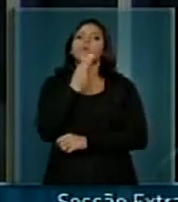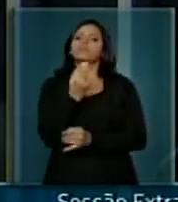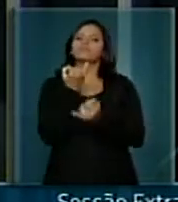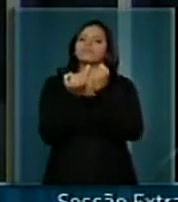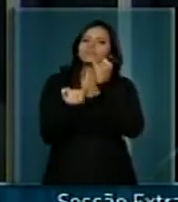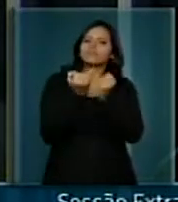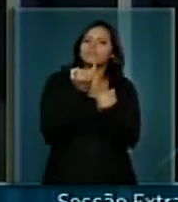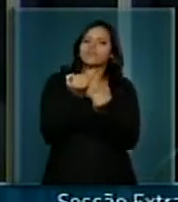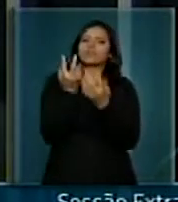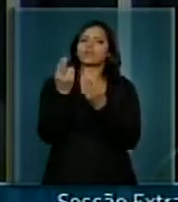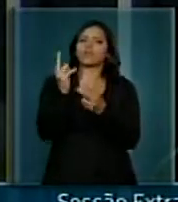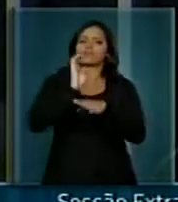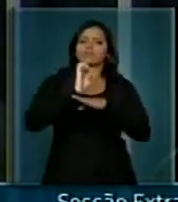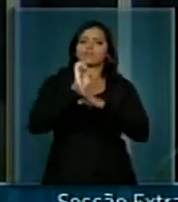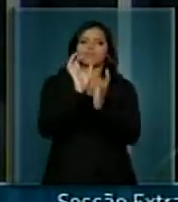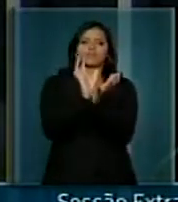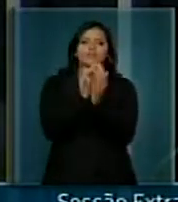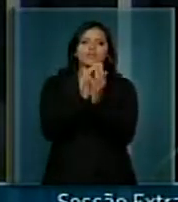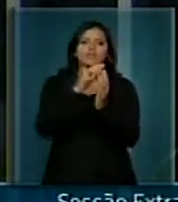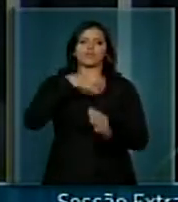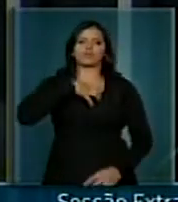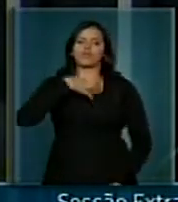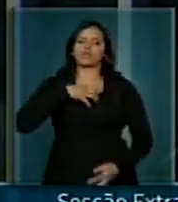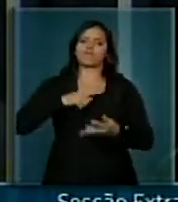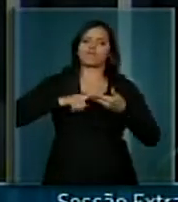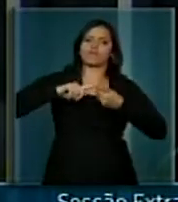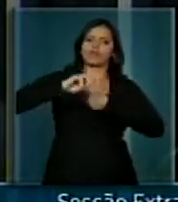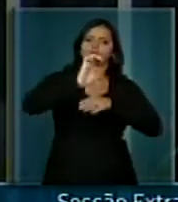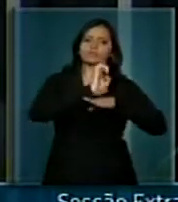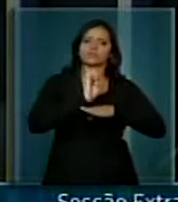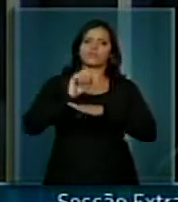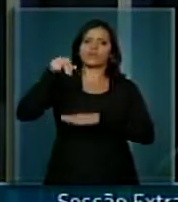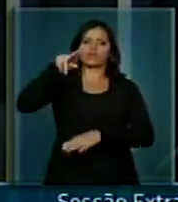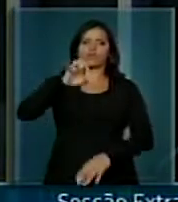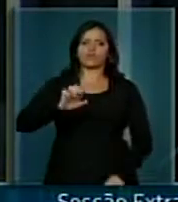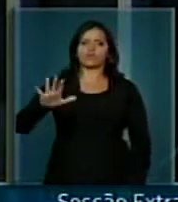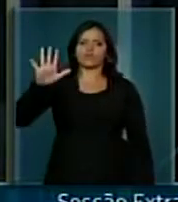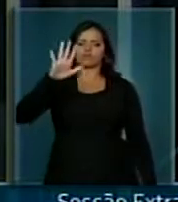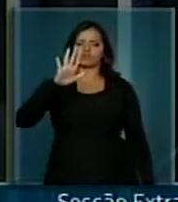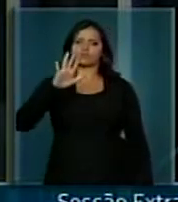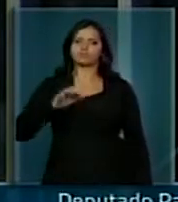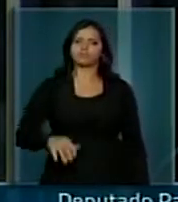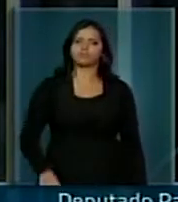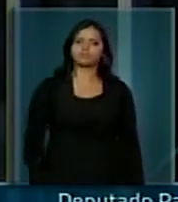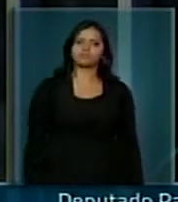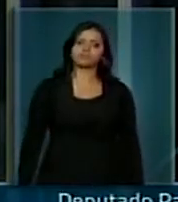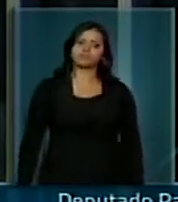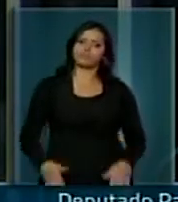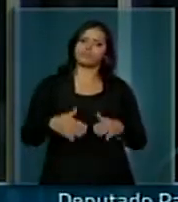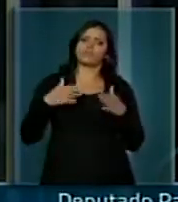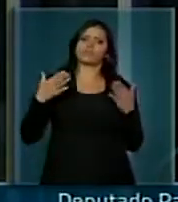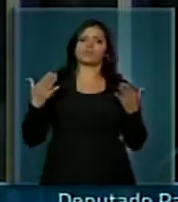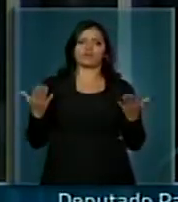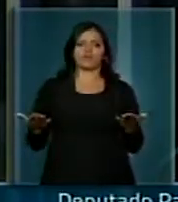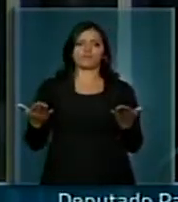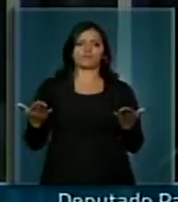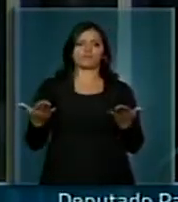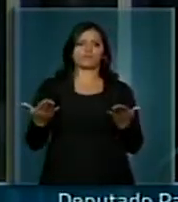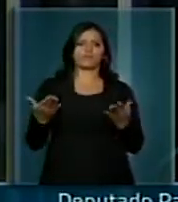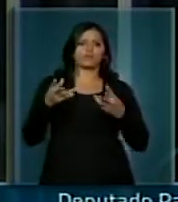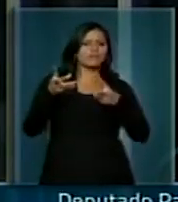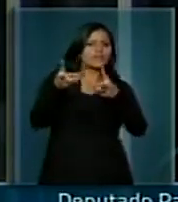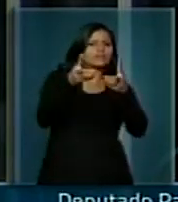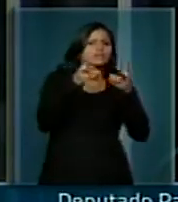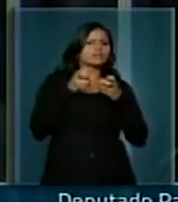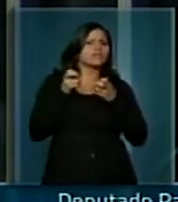aos de Pernambuco, da Bahia e de outros estados do nordeste brasileiro. Ora, vejam